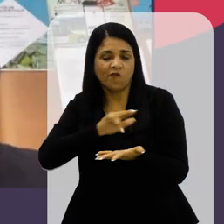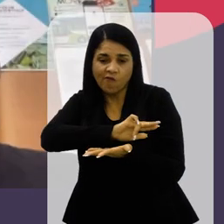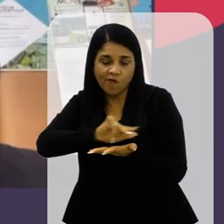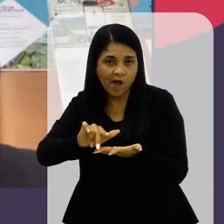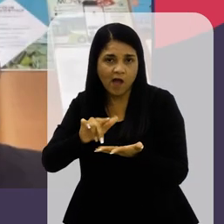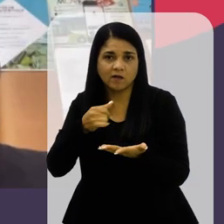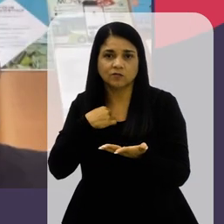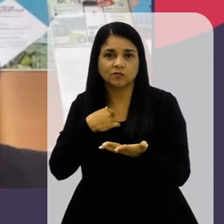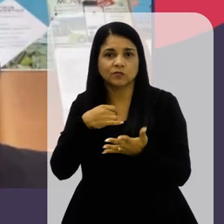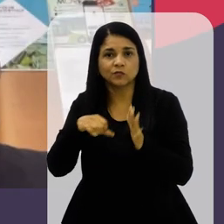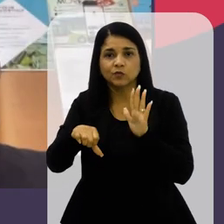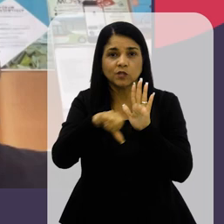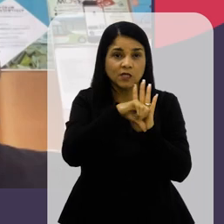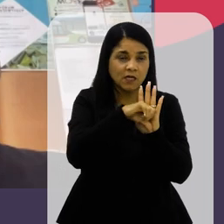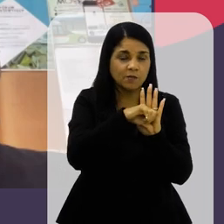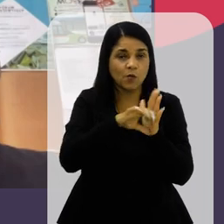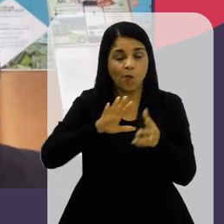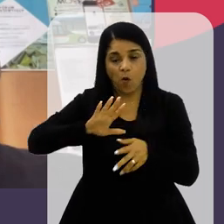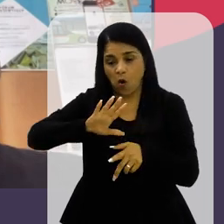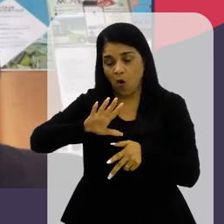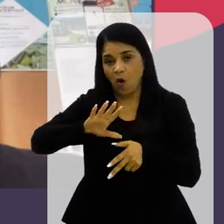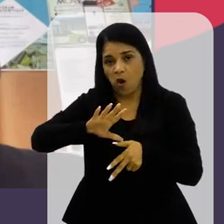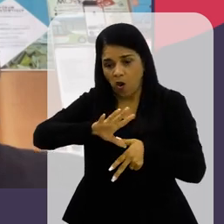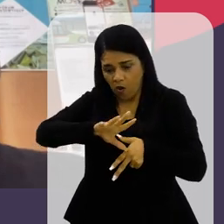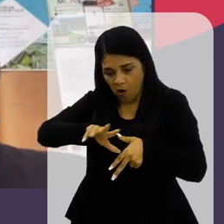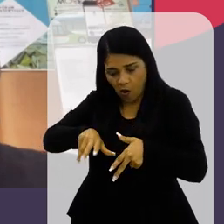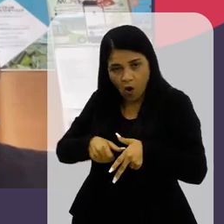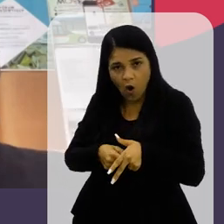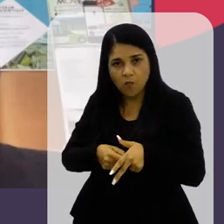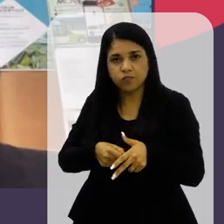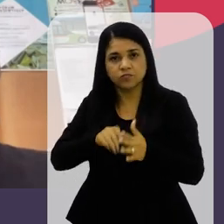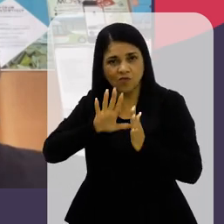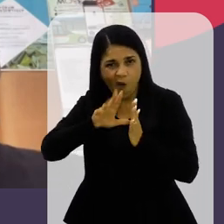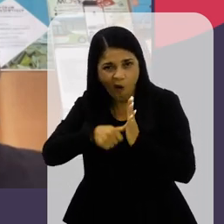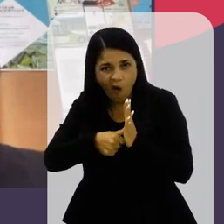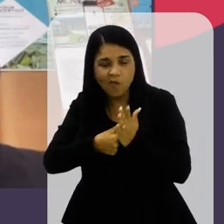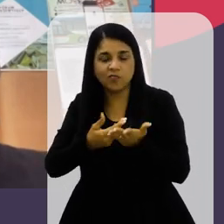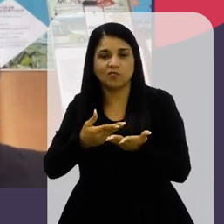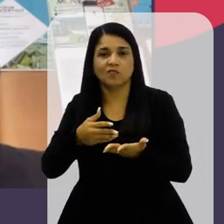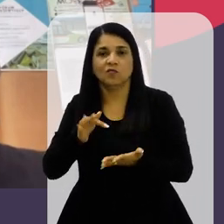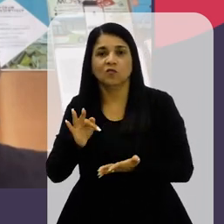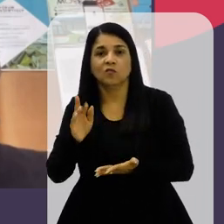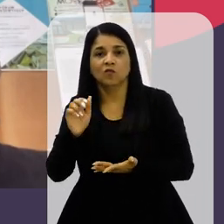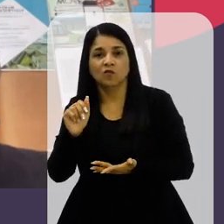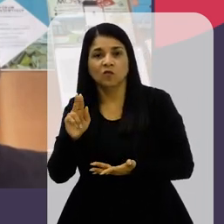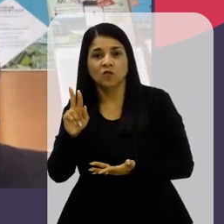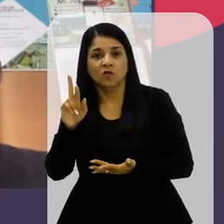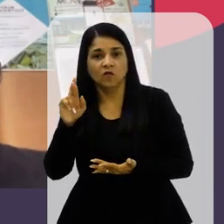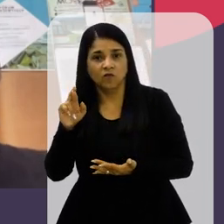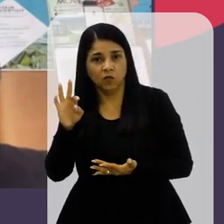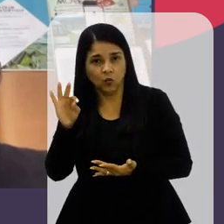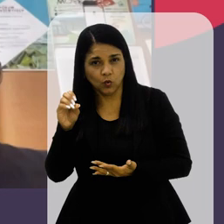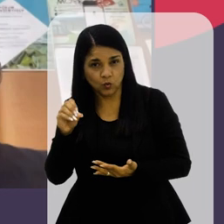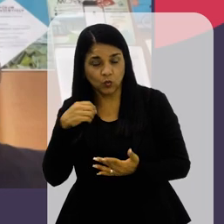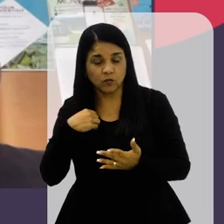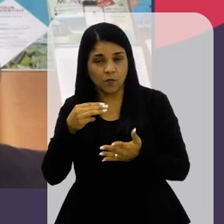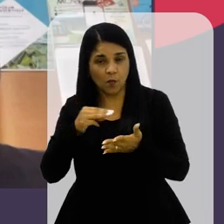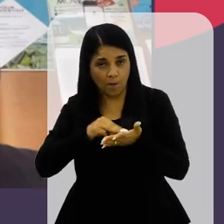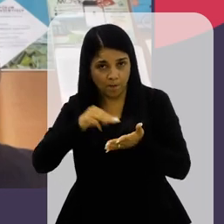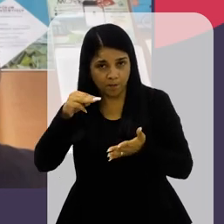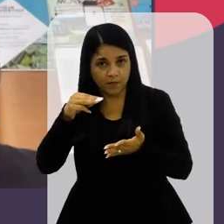alguns crimes Por exemplo Como furto e roubo Que apesar de ter Uma grande quantidade No nosso estudo Na